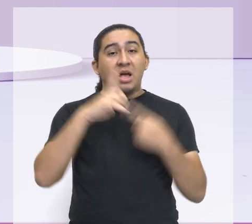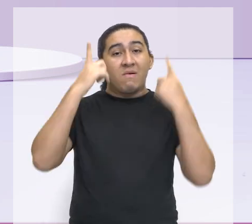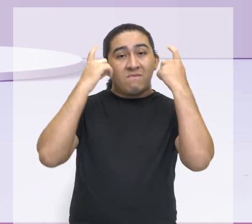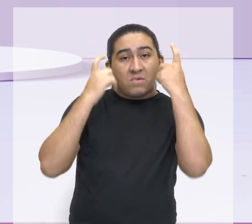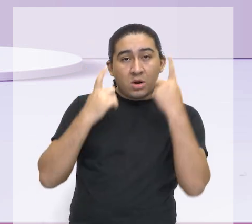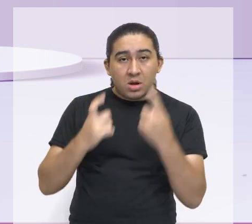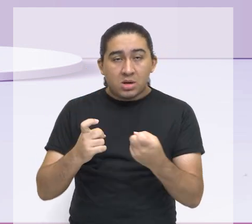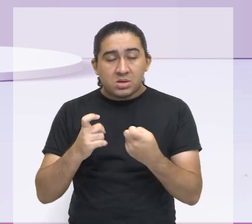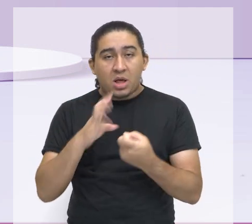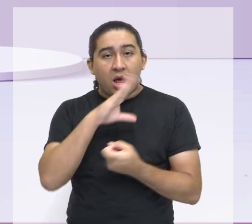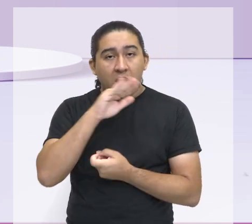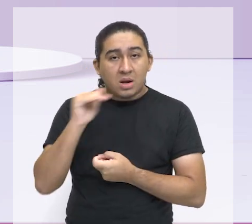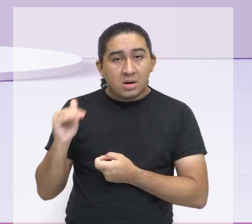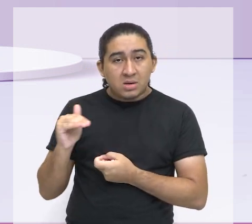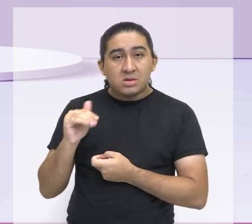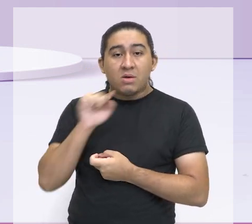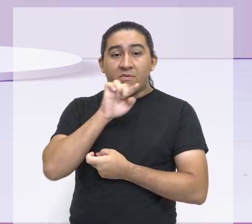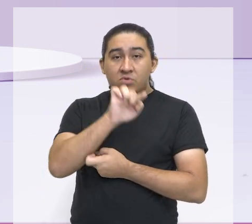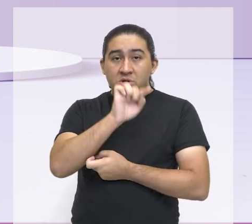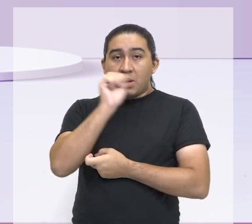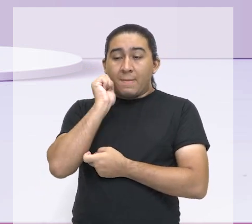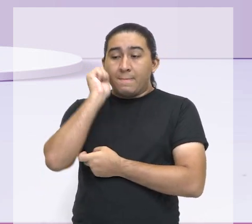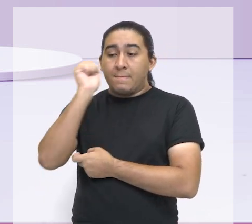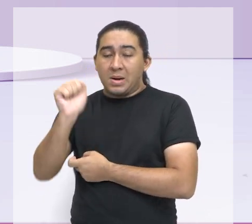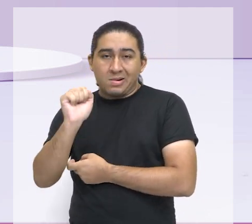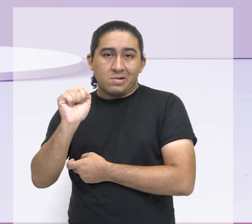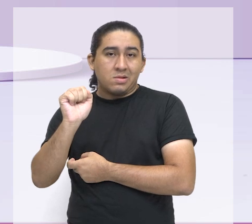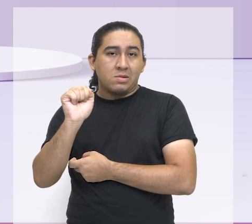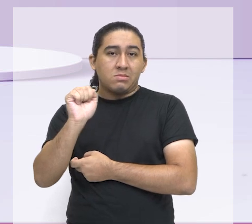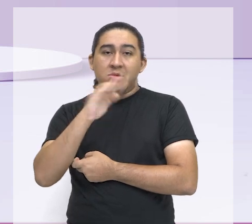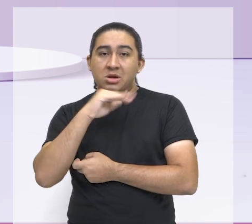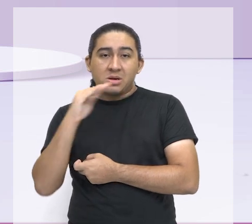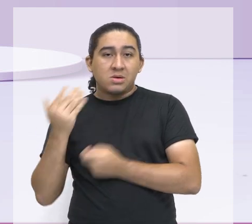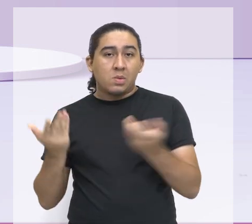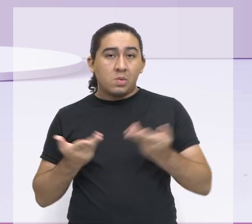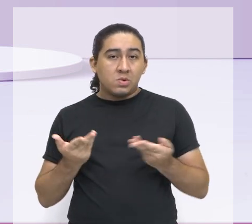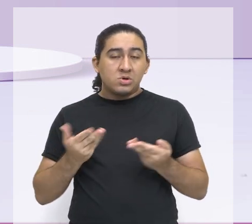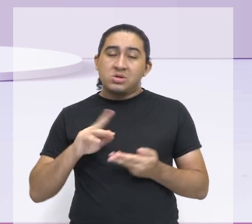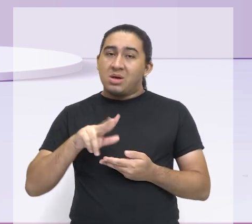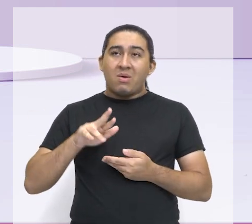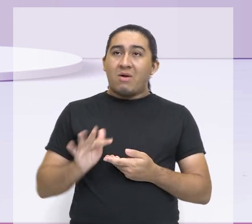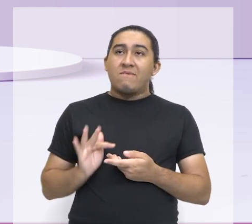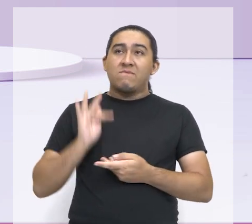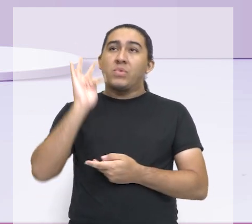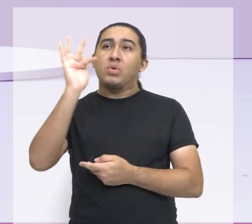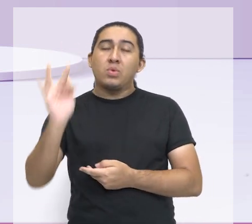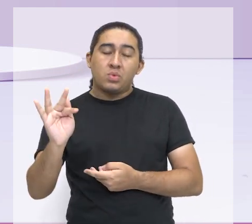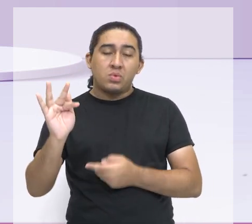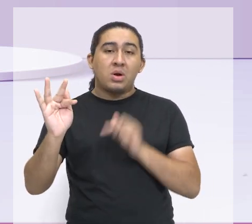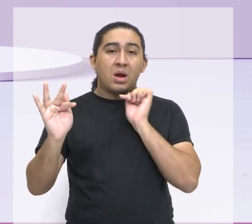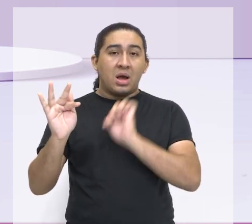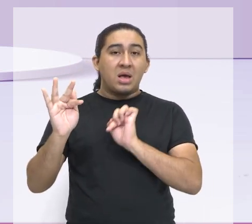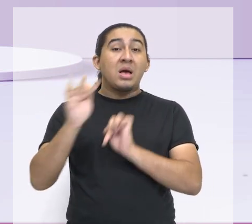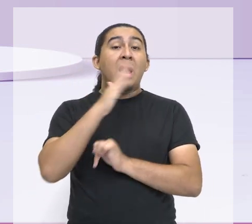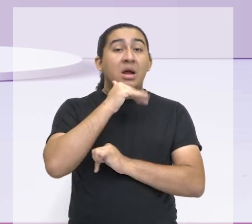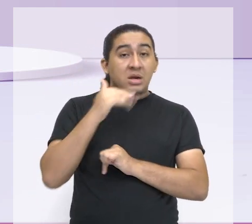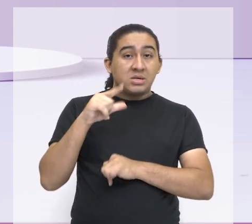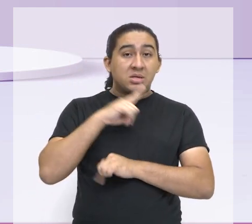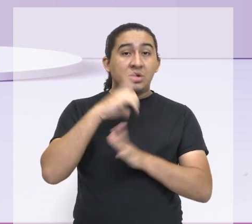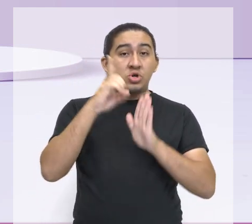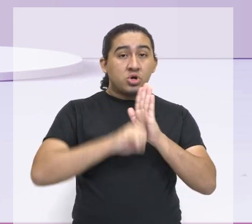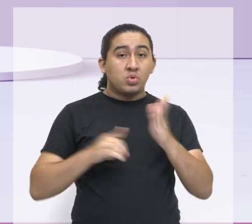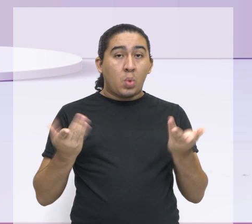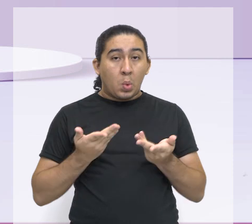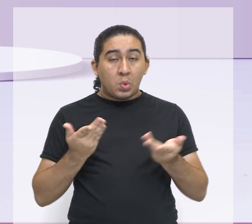está matando ela hoje. Então, não é pensar no futuro. Ela já tem direito hoje, ela não vai ser